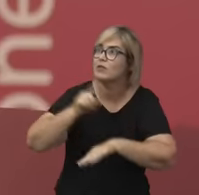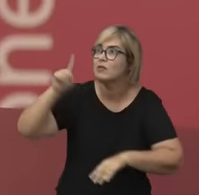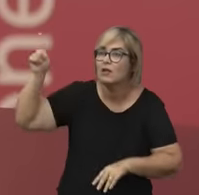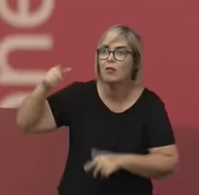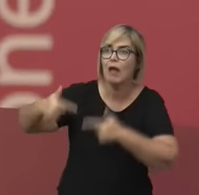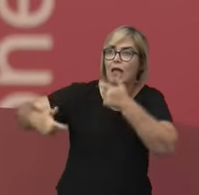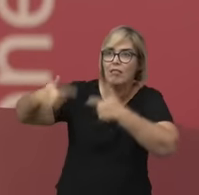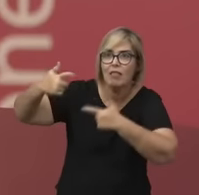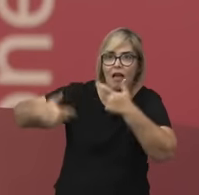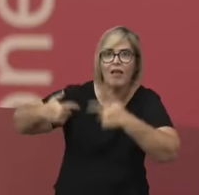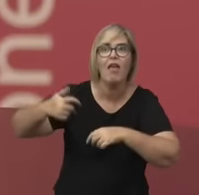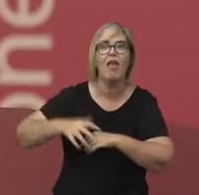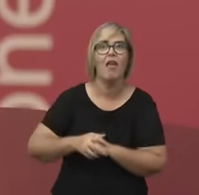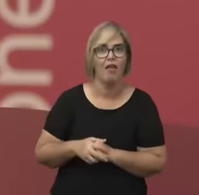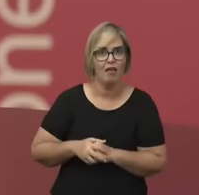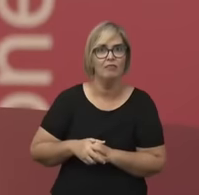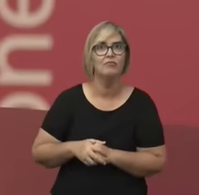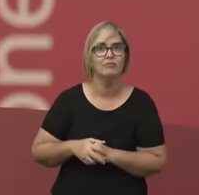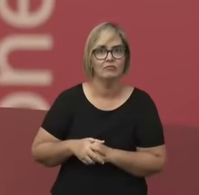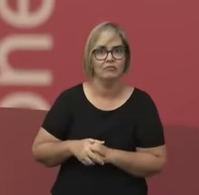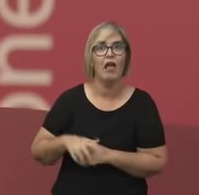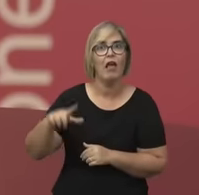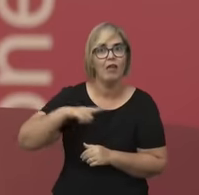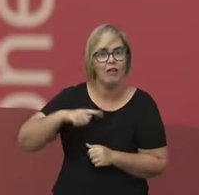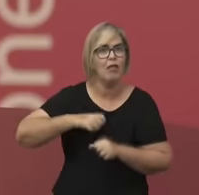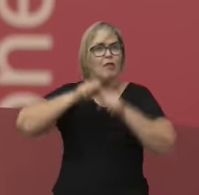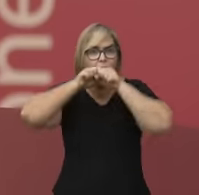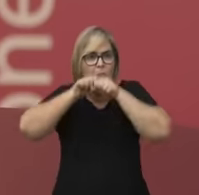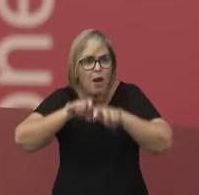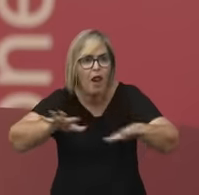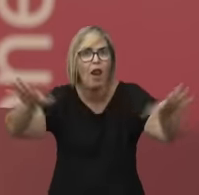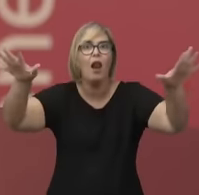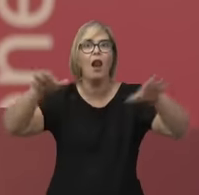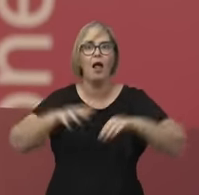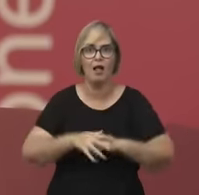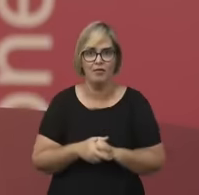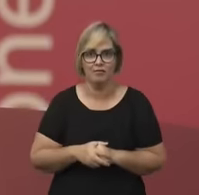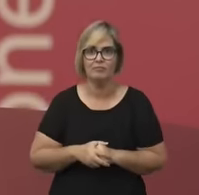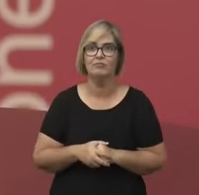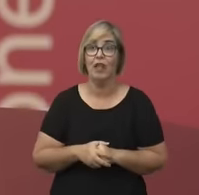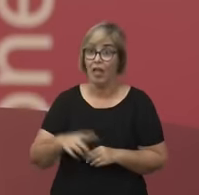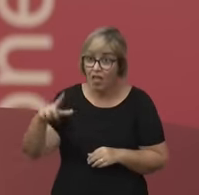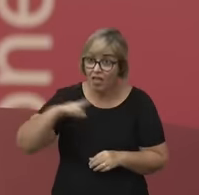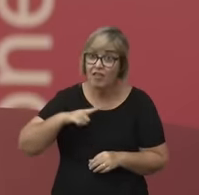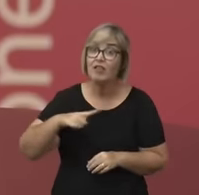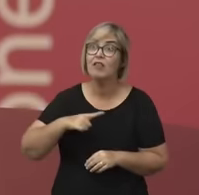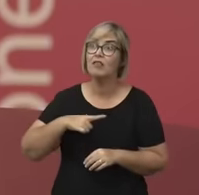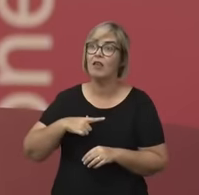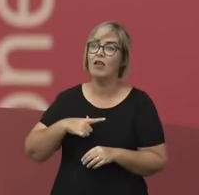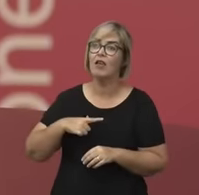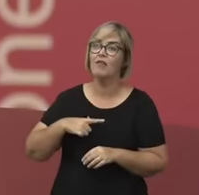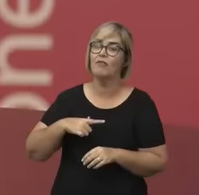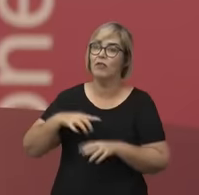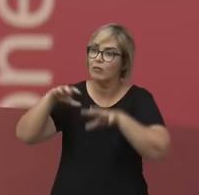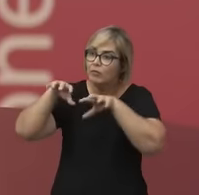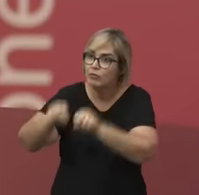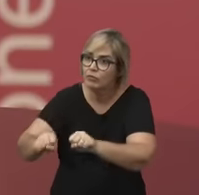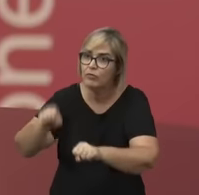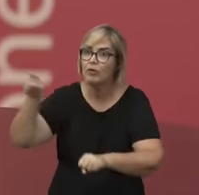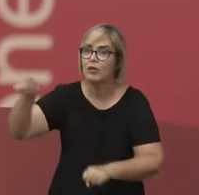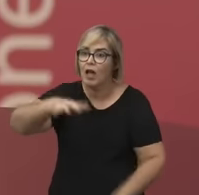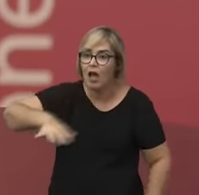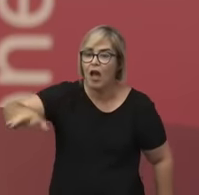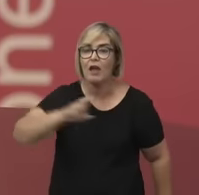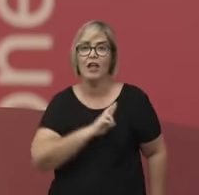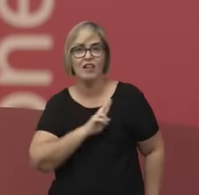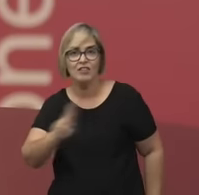que, na verdade, é uma apropriação das teses cartesianas aplicadas ao mundo social, que